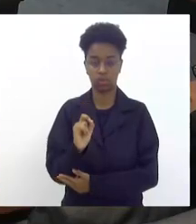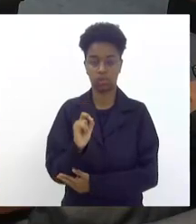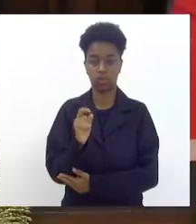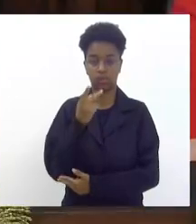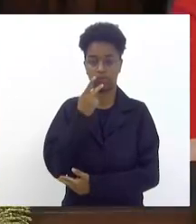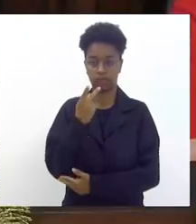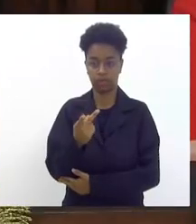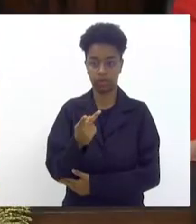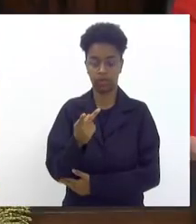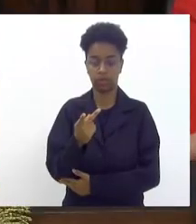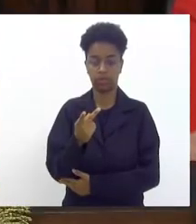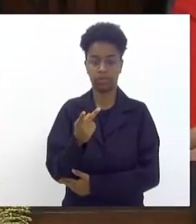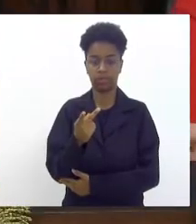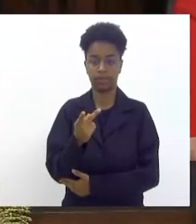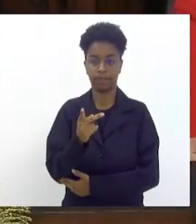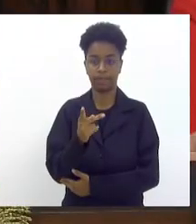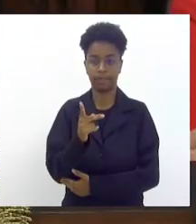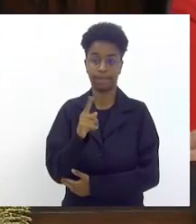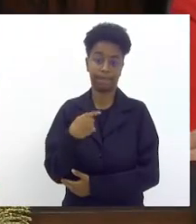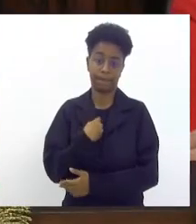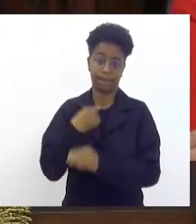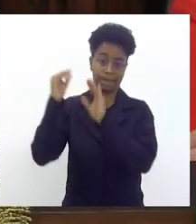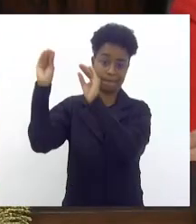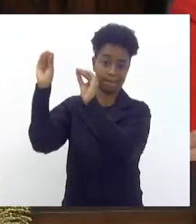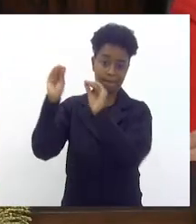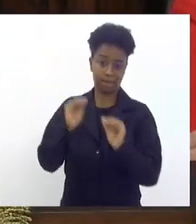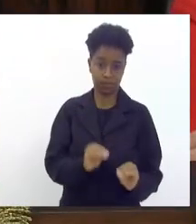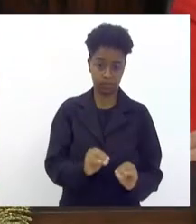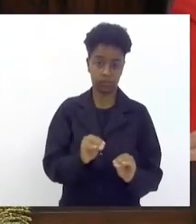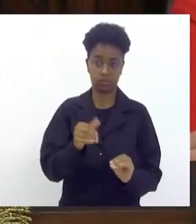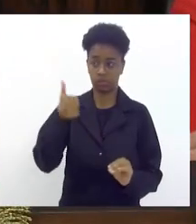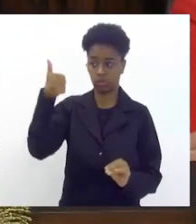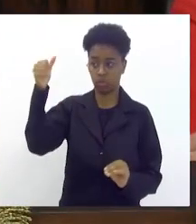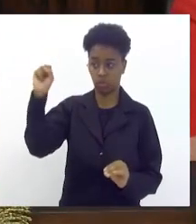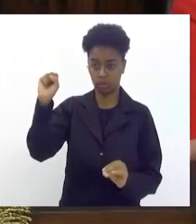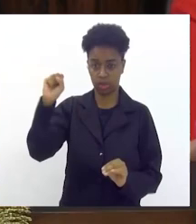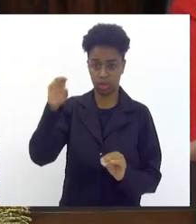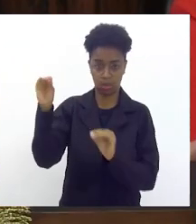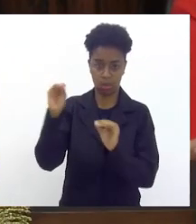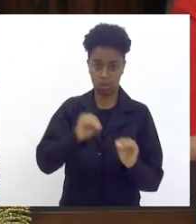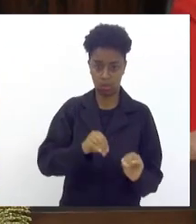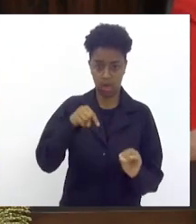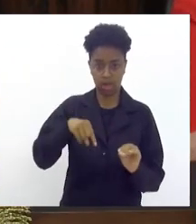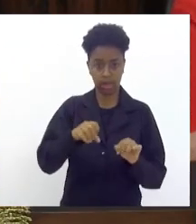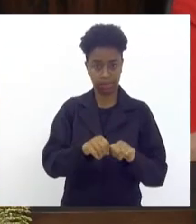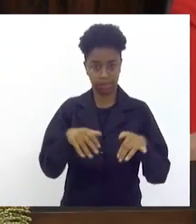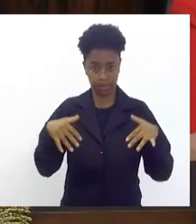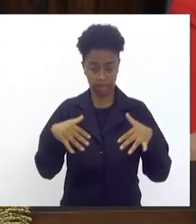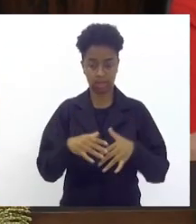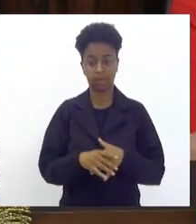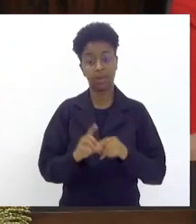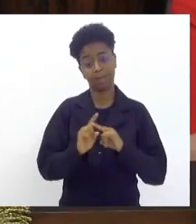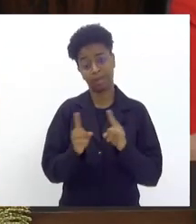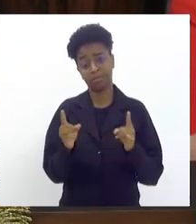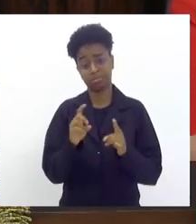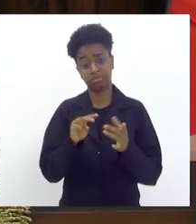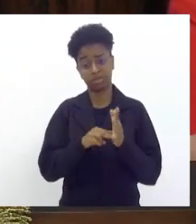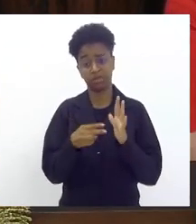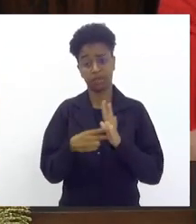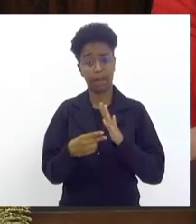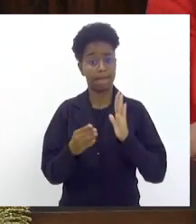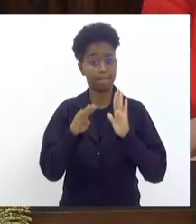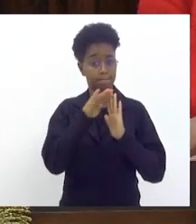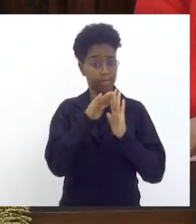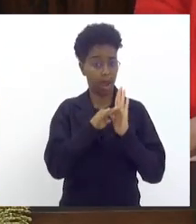nós tivemos que realizar da 18º andar para cá mas isso é um bom sinal significa que a pauta do carnaval